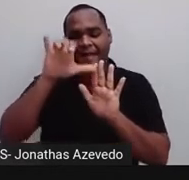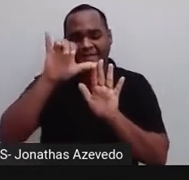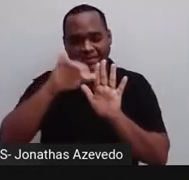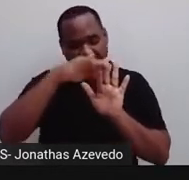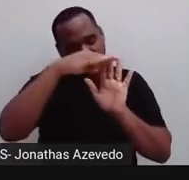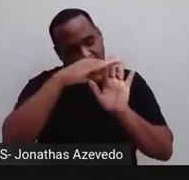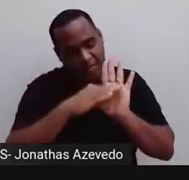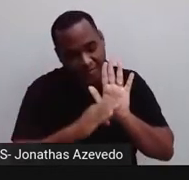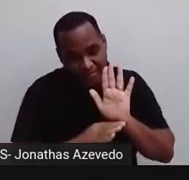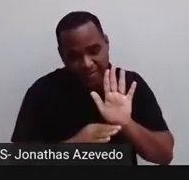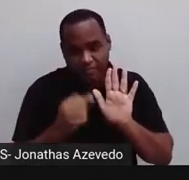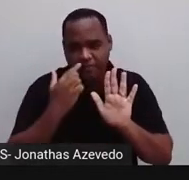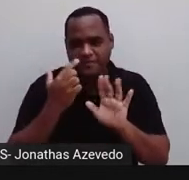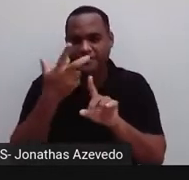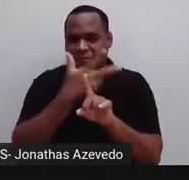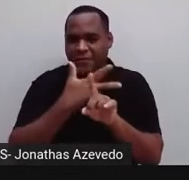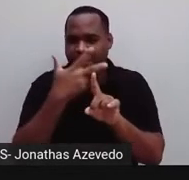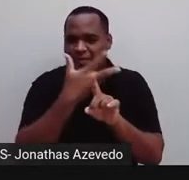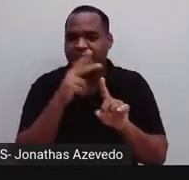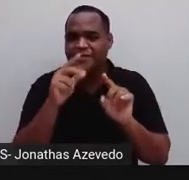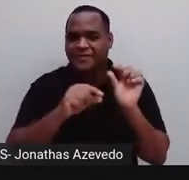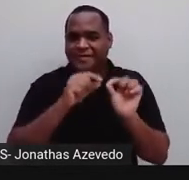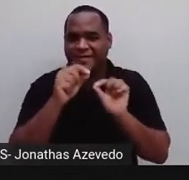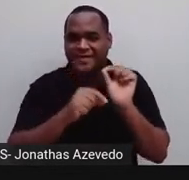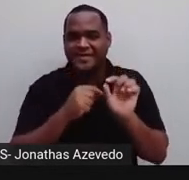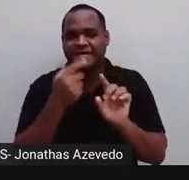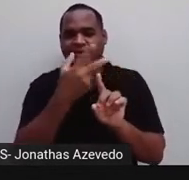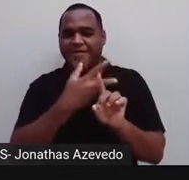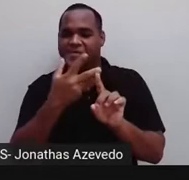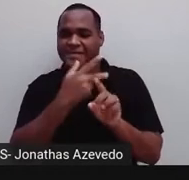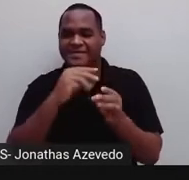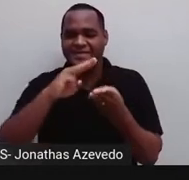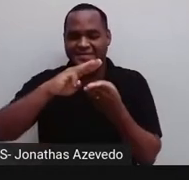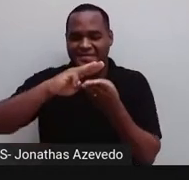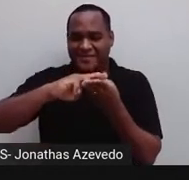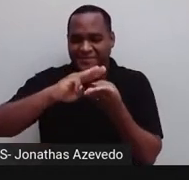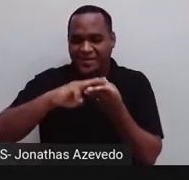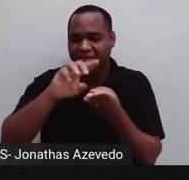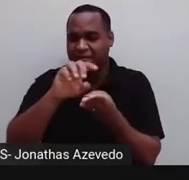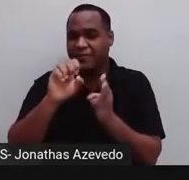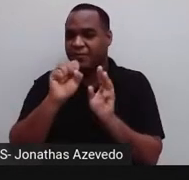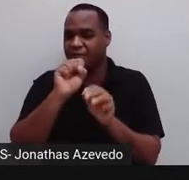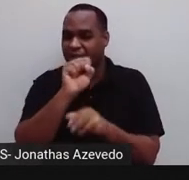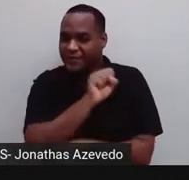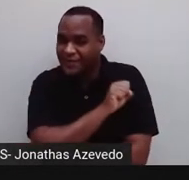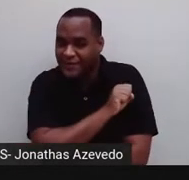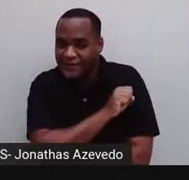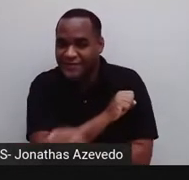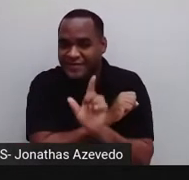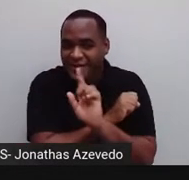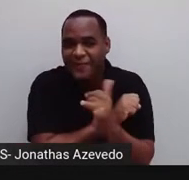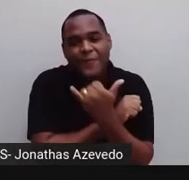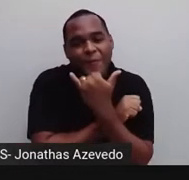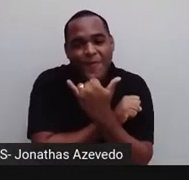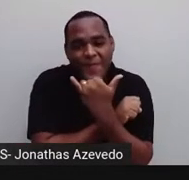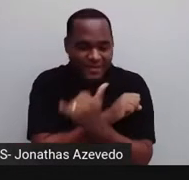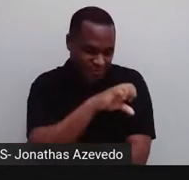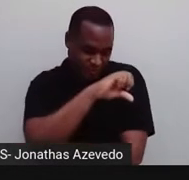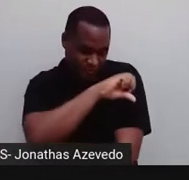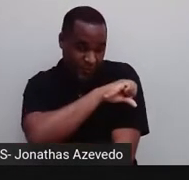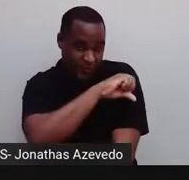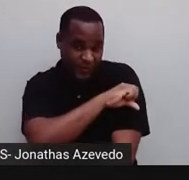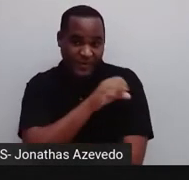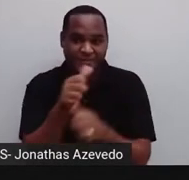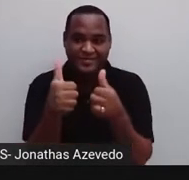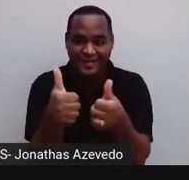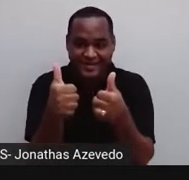procurar a playlist de matemática do oitavo ano, desculpe, do nono ano. É isso aí, você